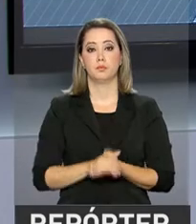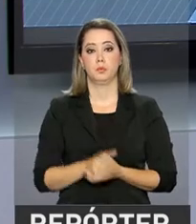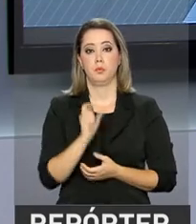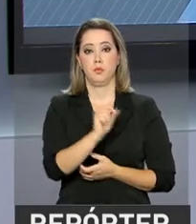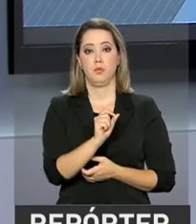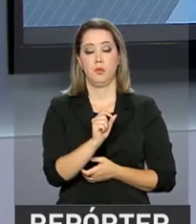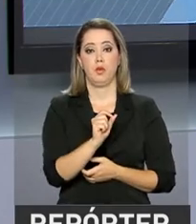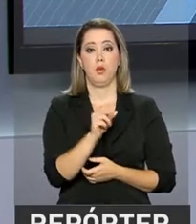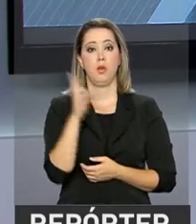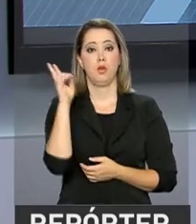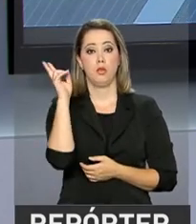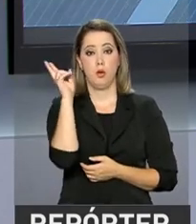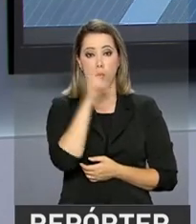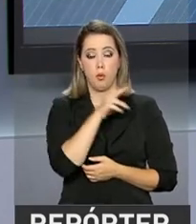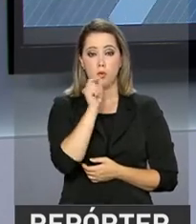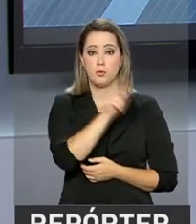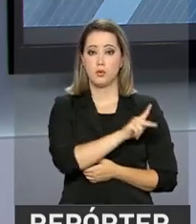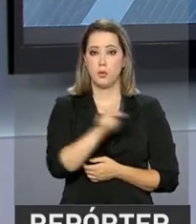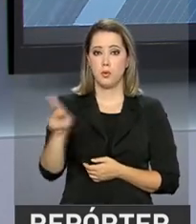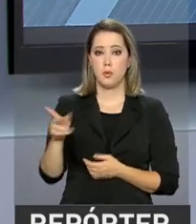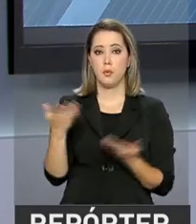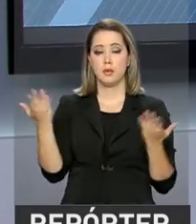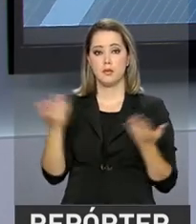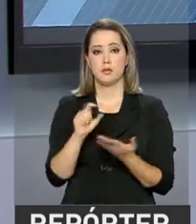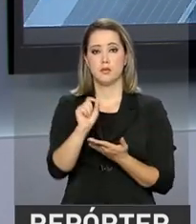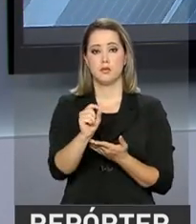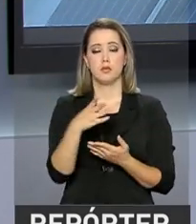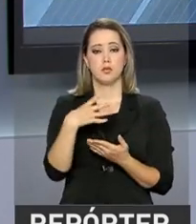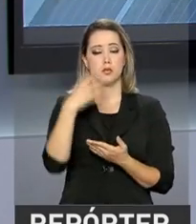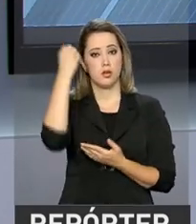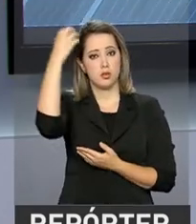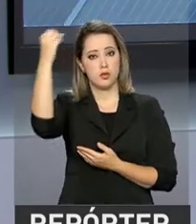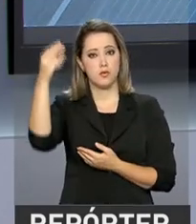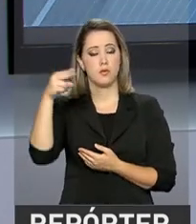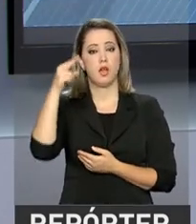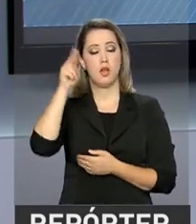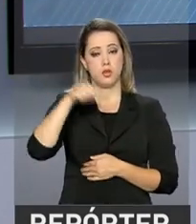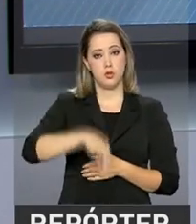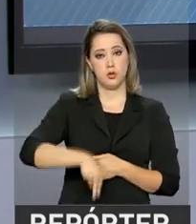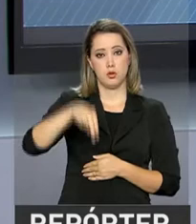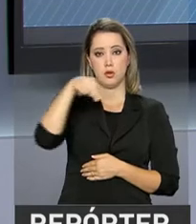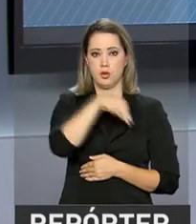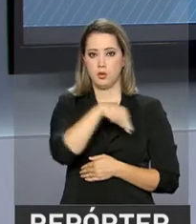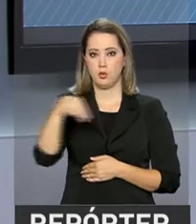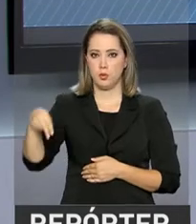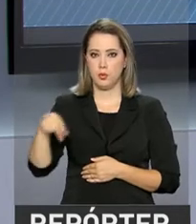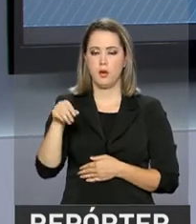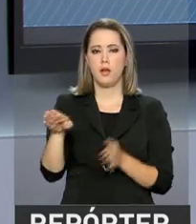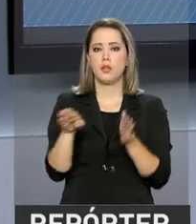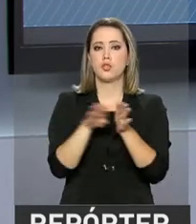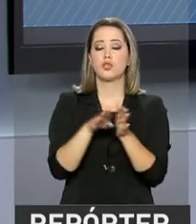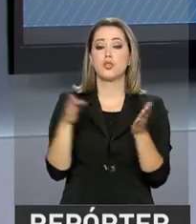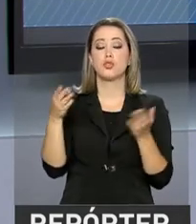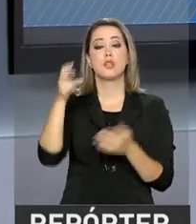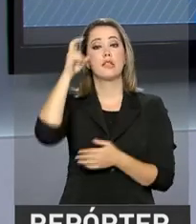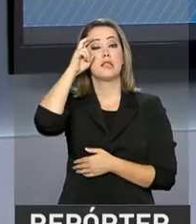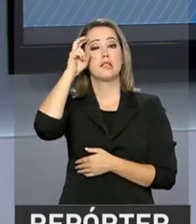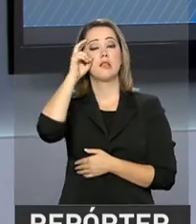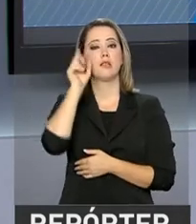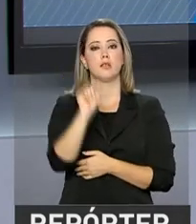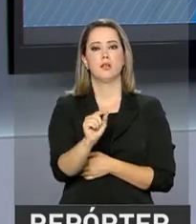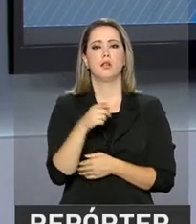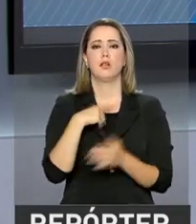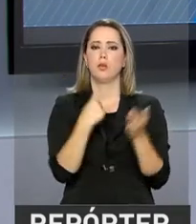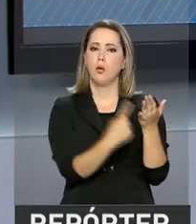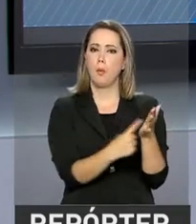E da Rússia, o presidente Michel Temer segue para a Noruega. Ele chega a Oslo nesta quinta-feira. Na agenda, estão previstas